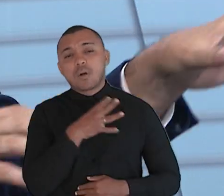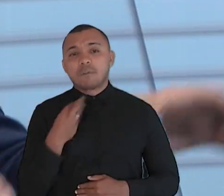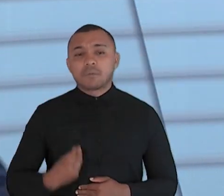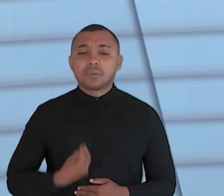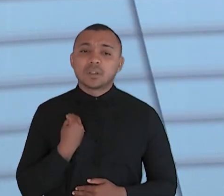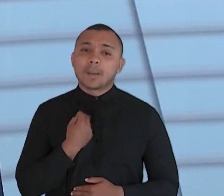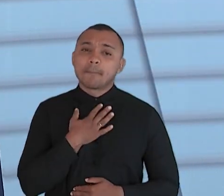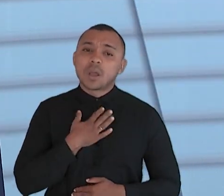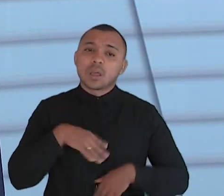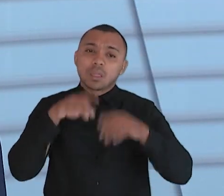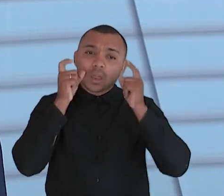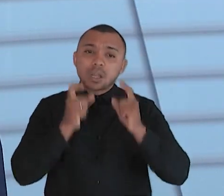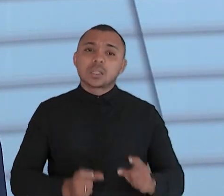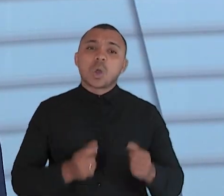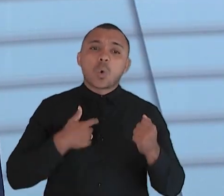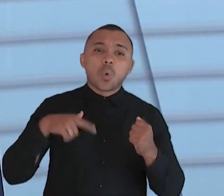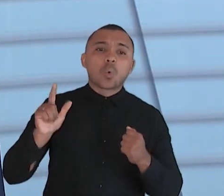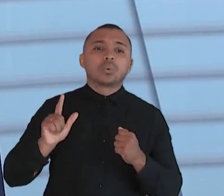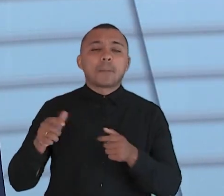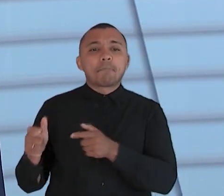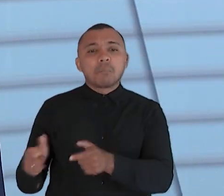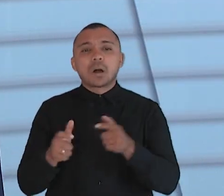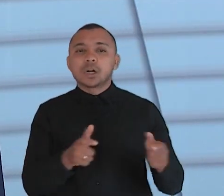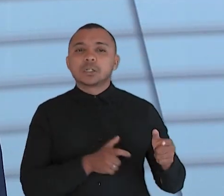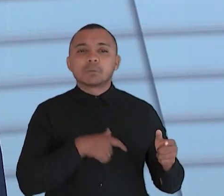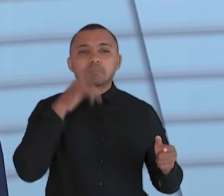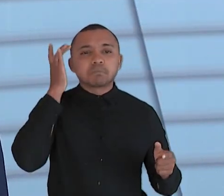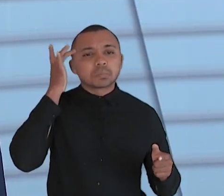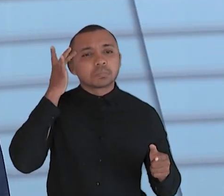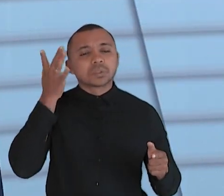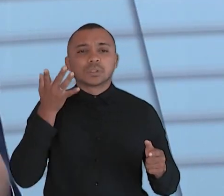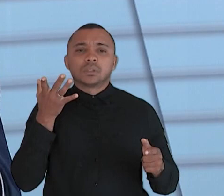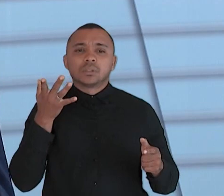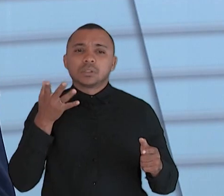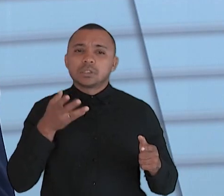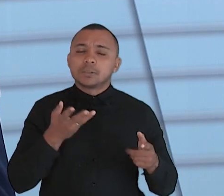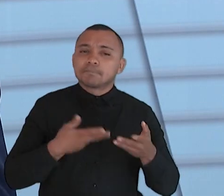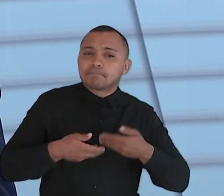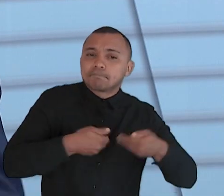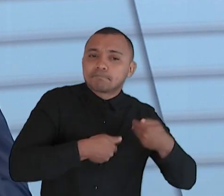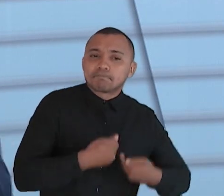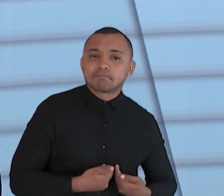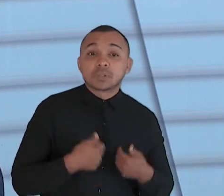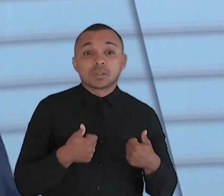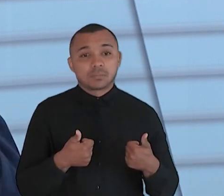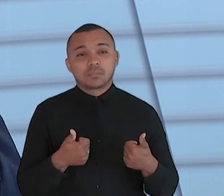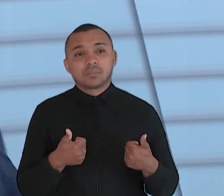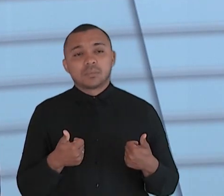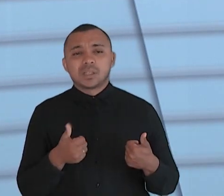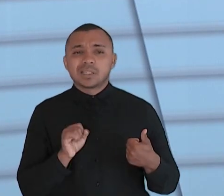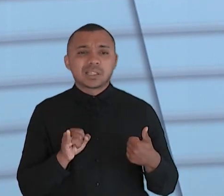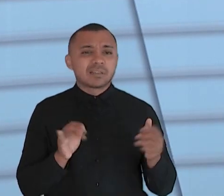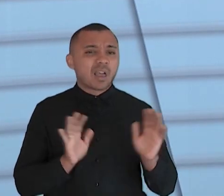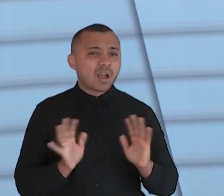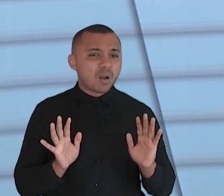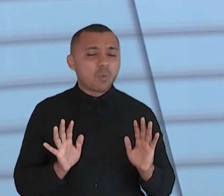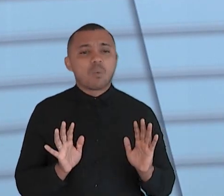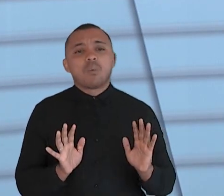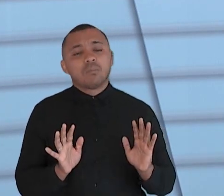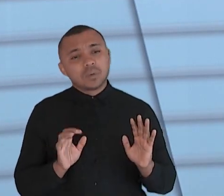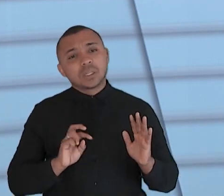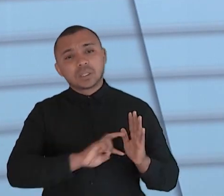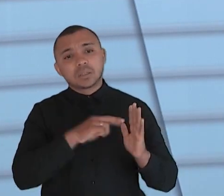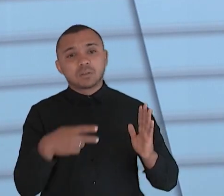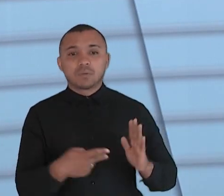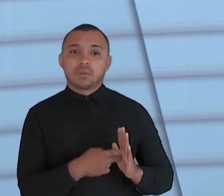mais mais sofisticado mais acolhedor então eu estou eu estou eu estou negando aquilo que eu me propus a fazer